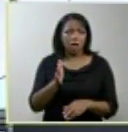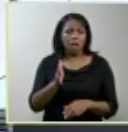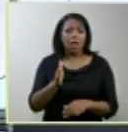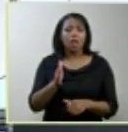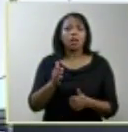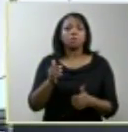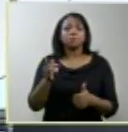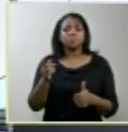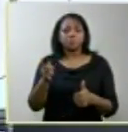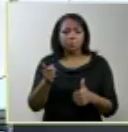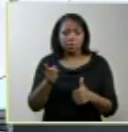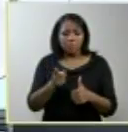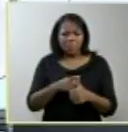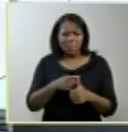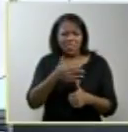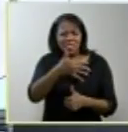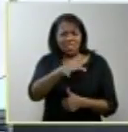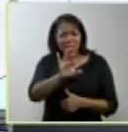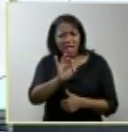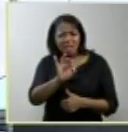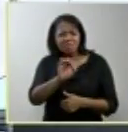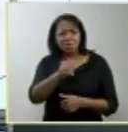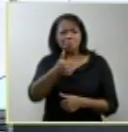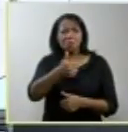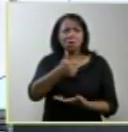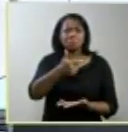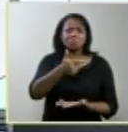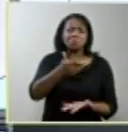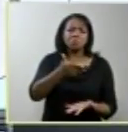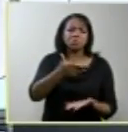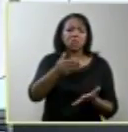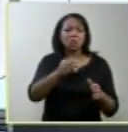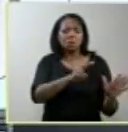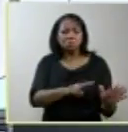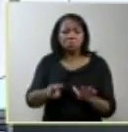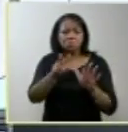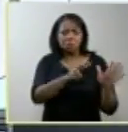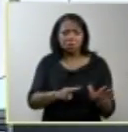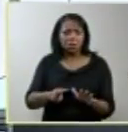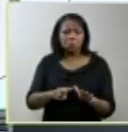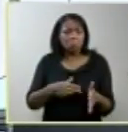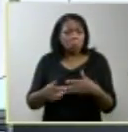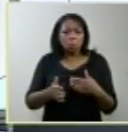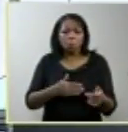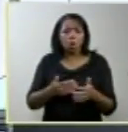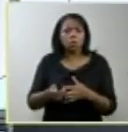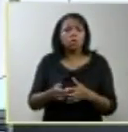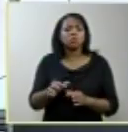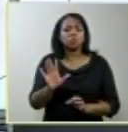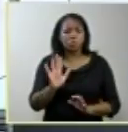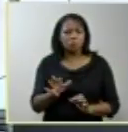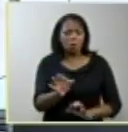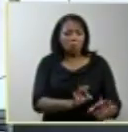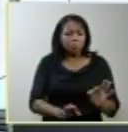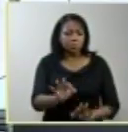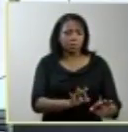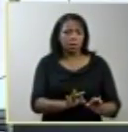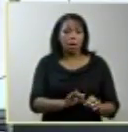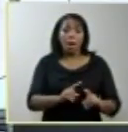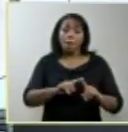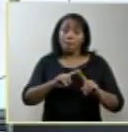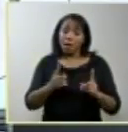segunda semana de gestação não importa se essa foi uma gestação planejada esse é um momento da gravidez